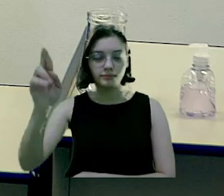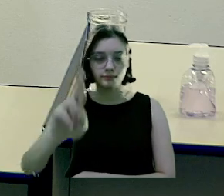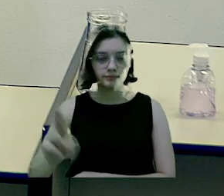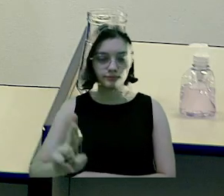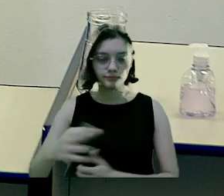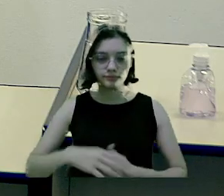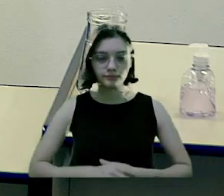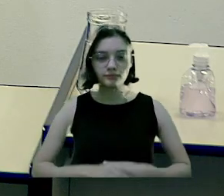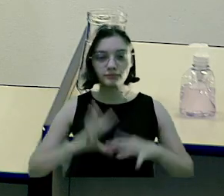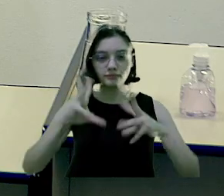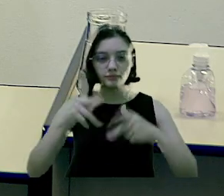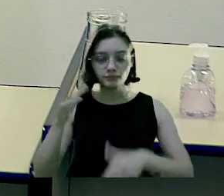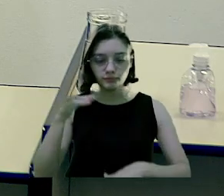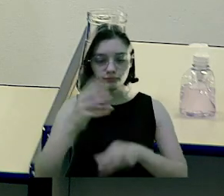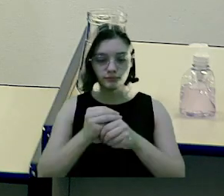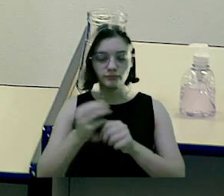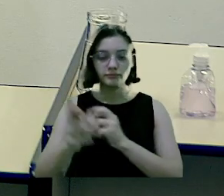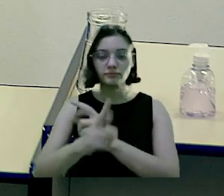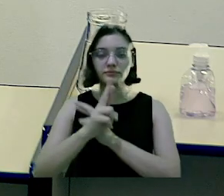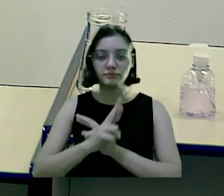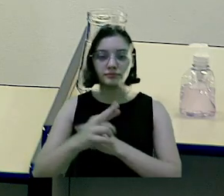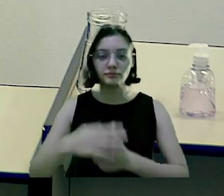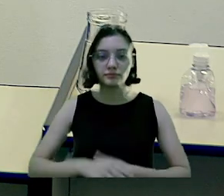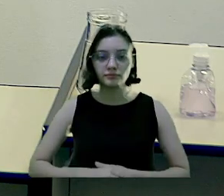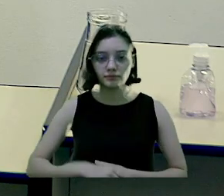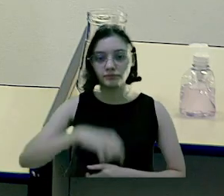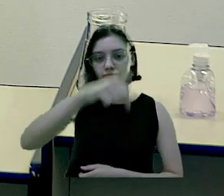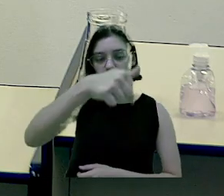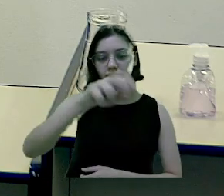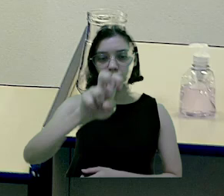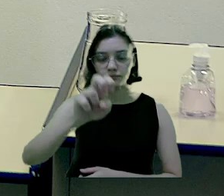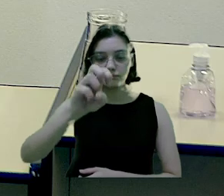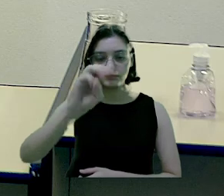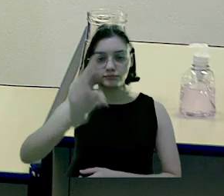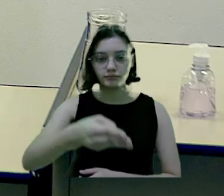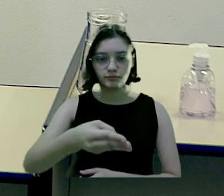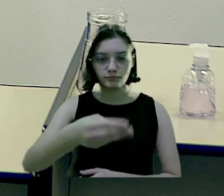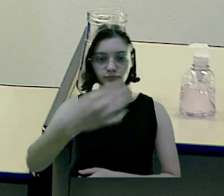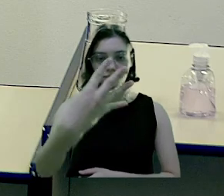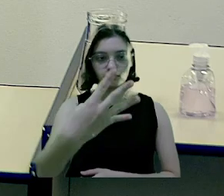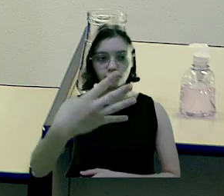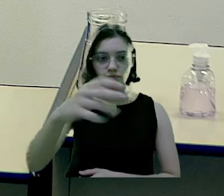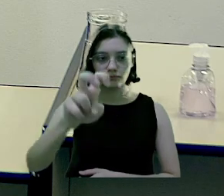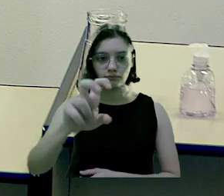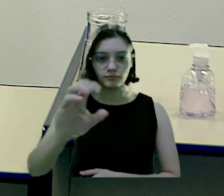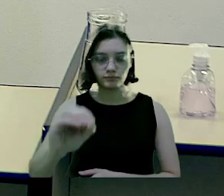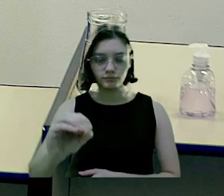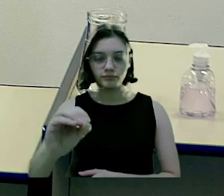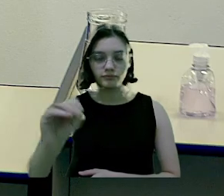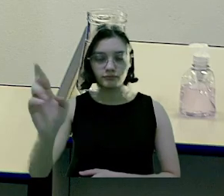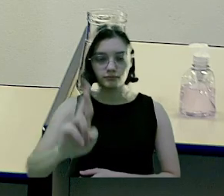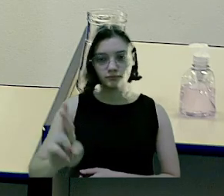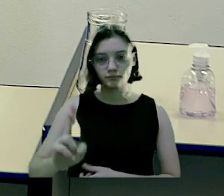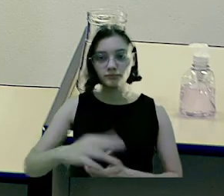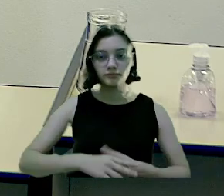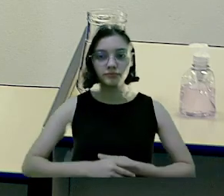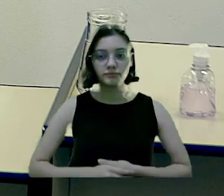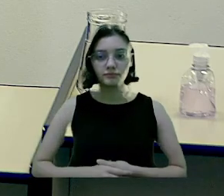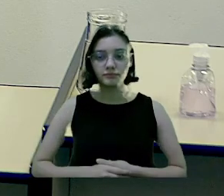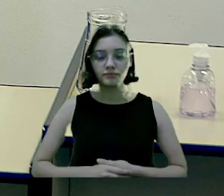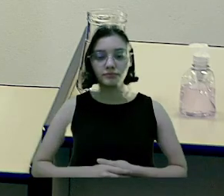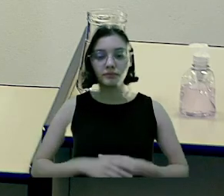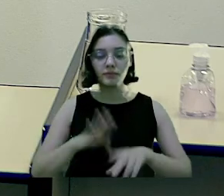,00, total da receita, R$ 75.450.000,00,